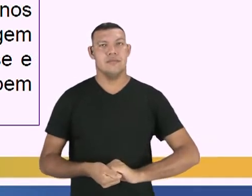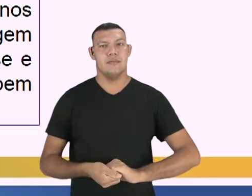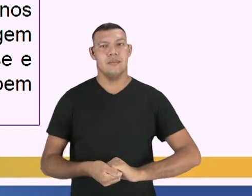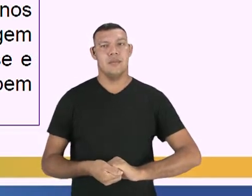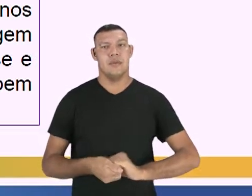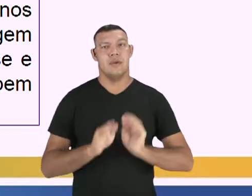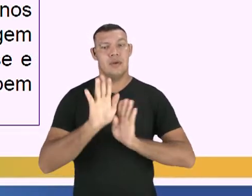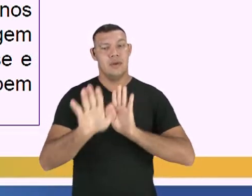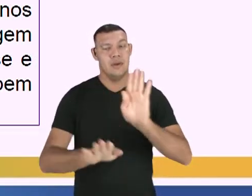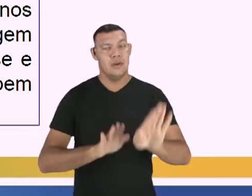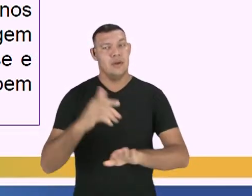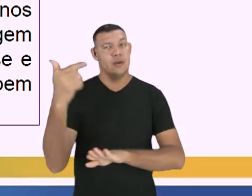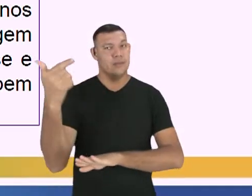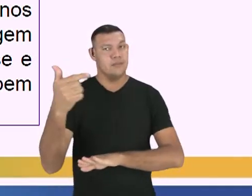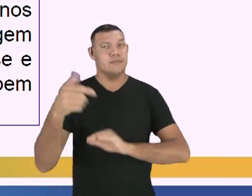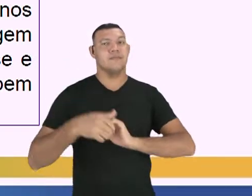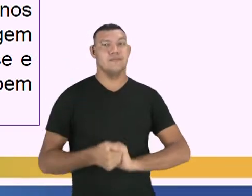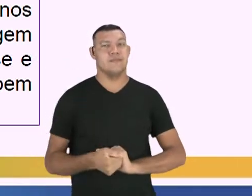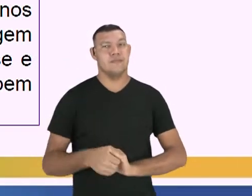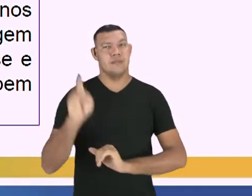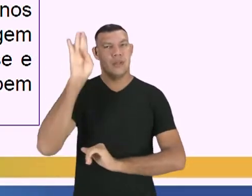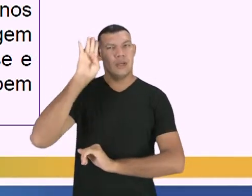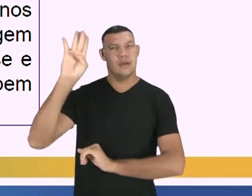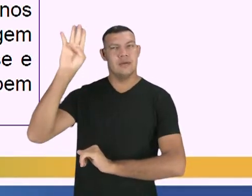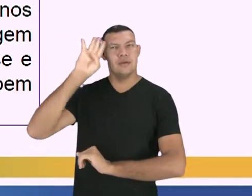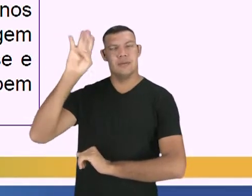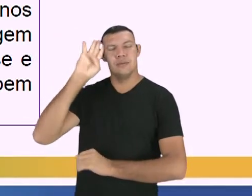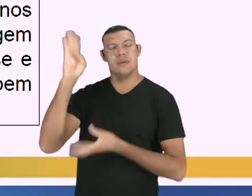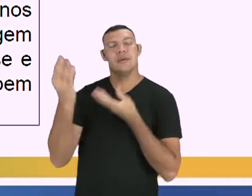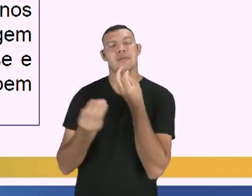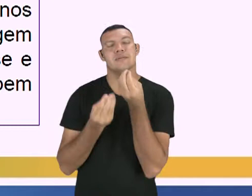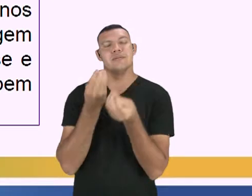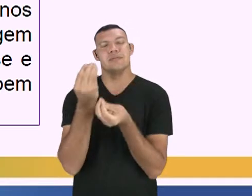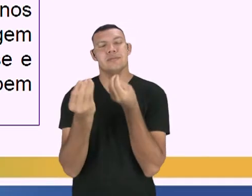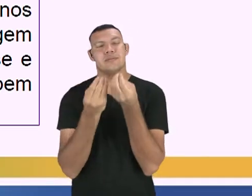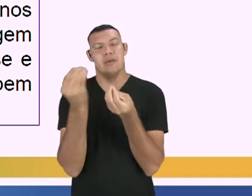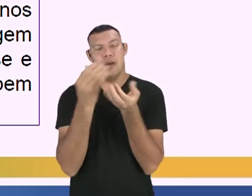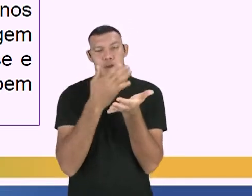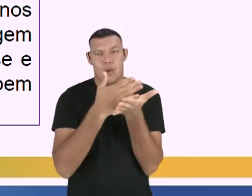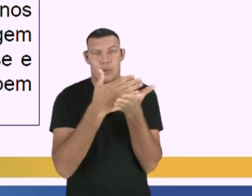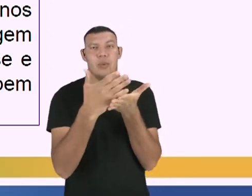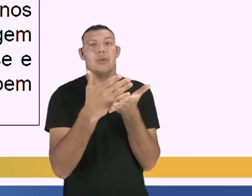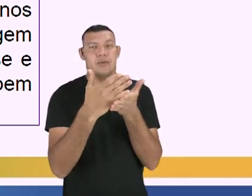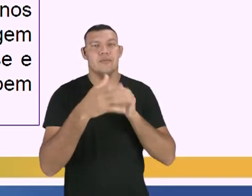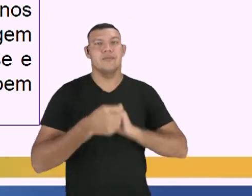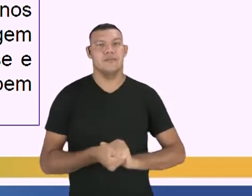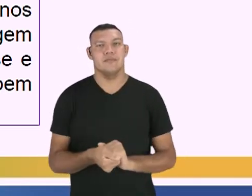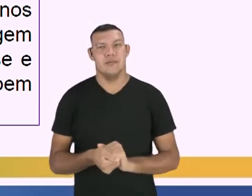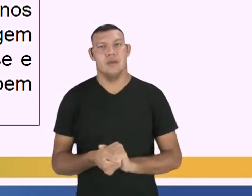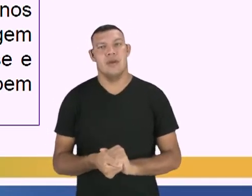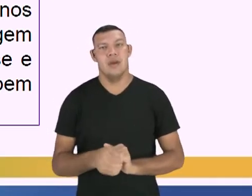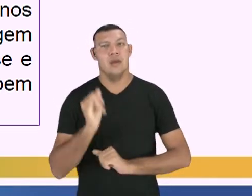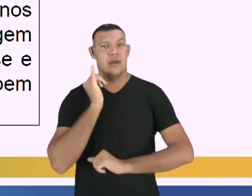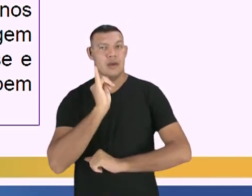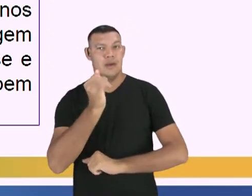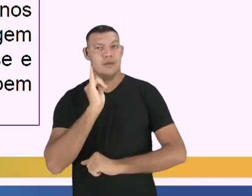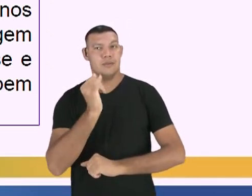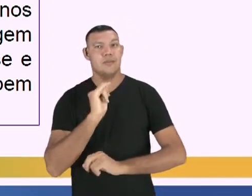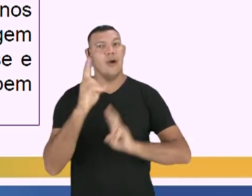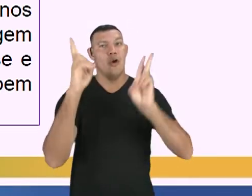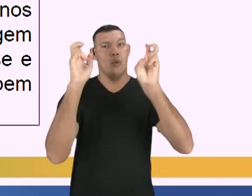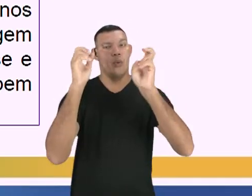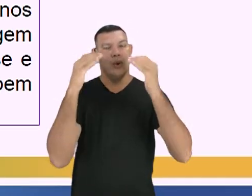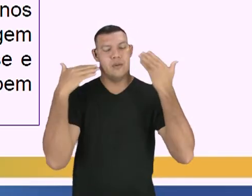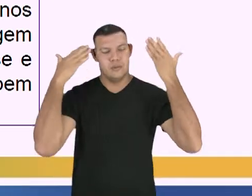Passo 2. Imaginamos o modo como íamos iniciar a crônica, contando logo o assunto